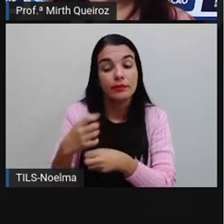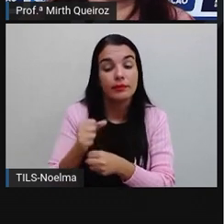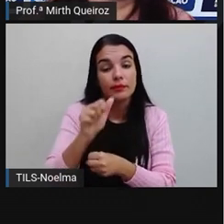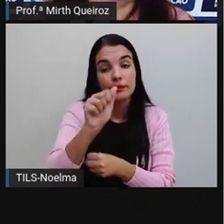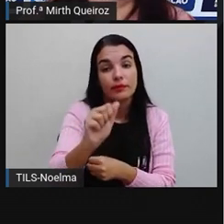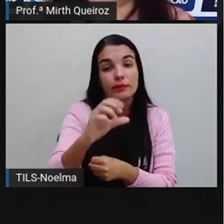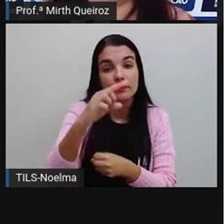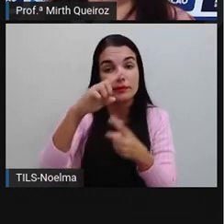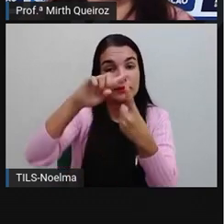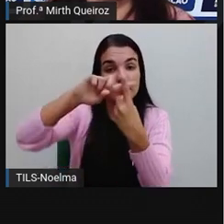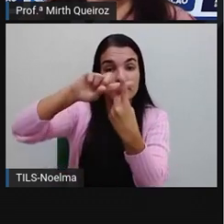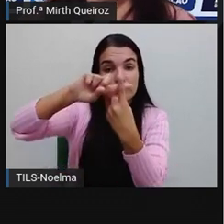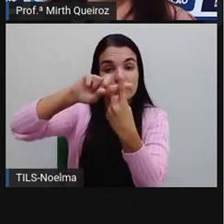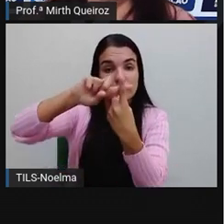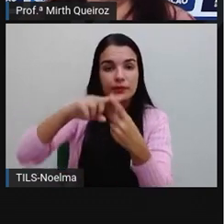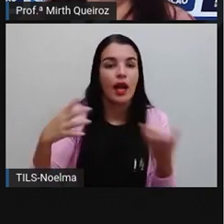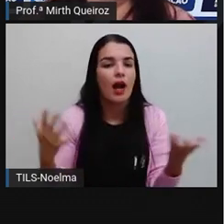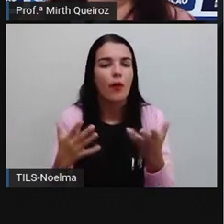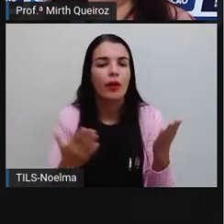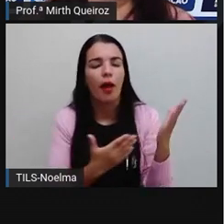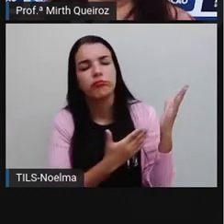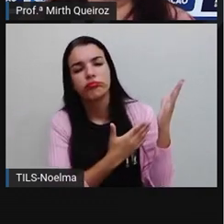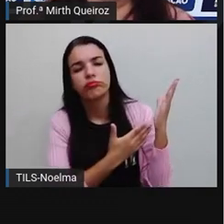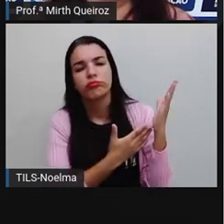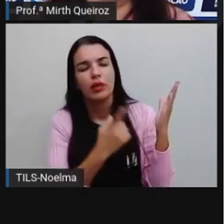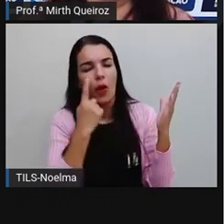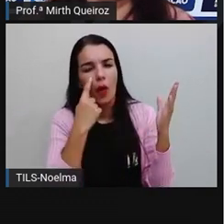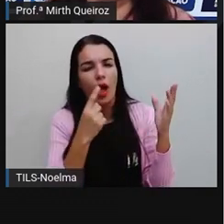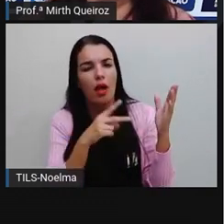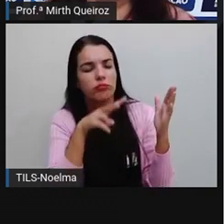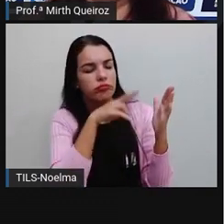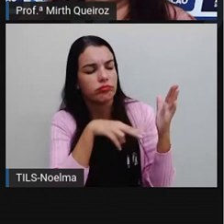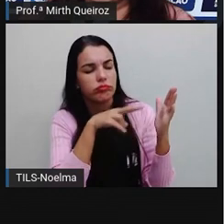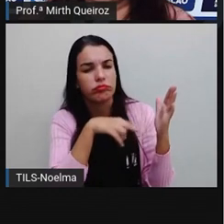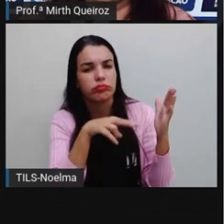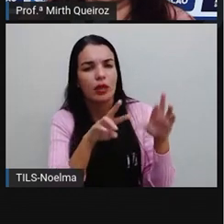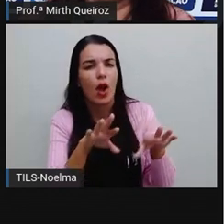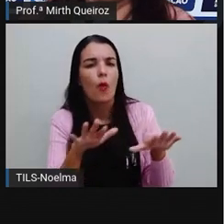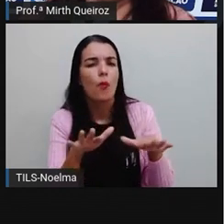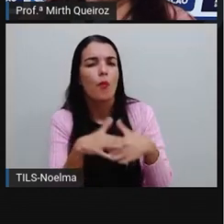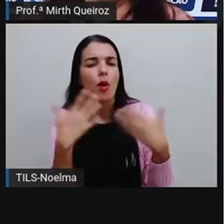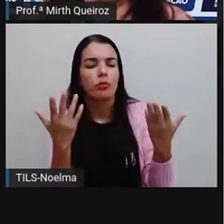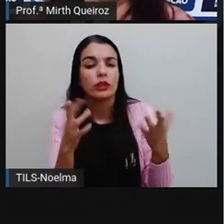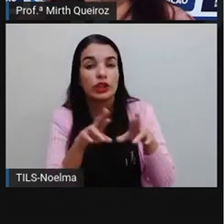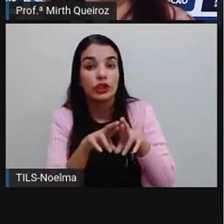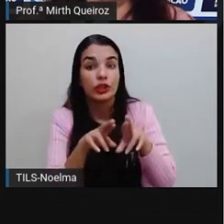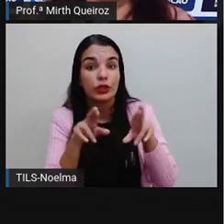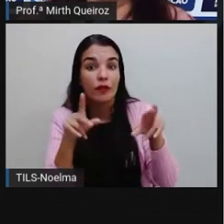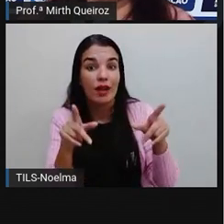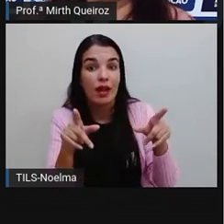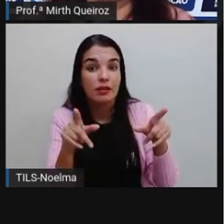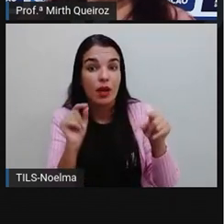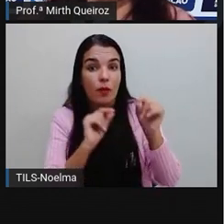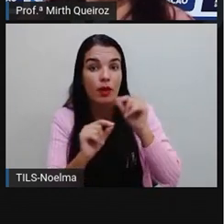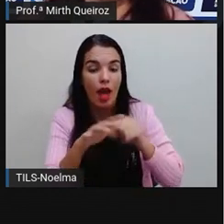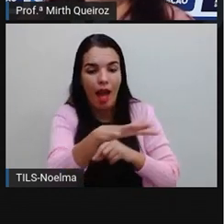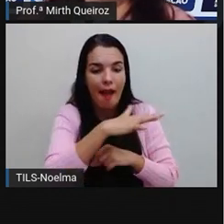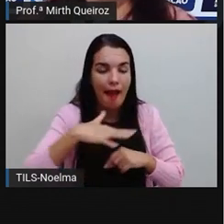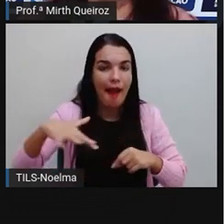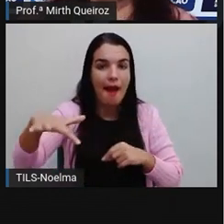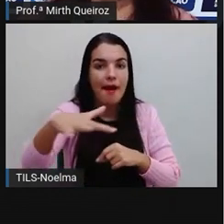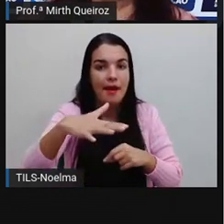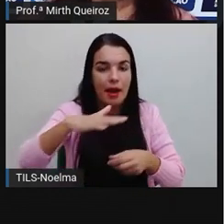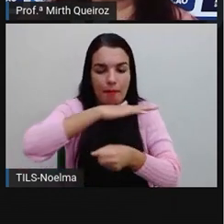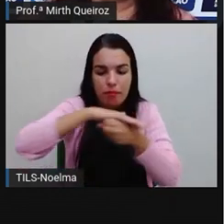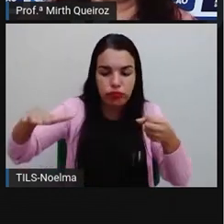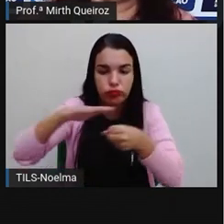adição. E agora nós vamos analisar aqui qual a diferença de área desmatada entre